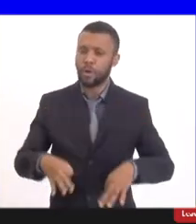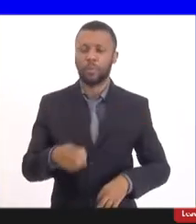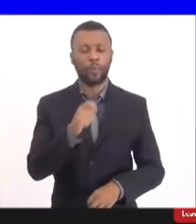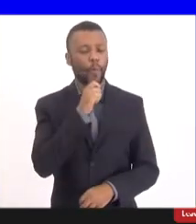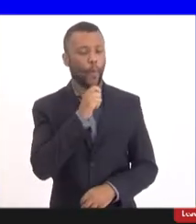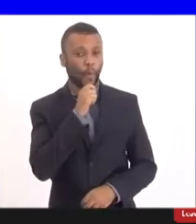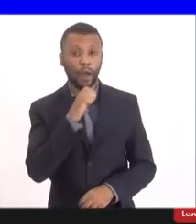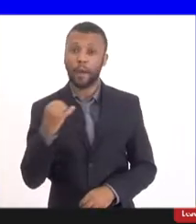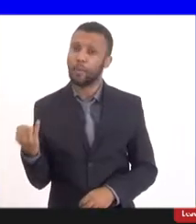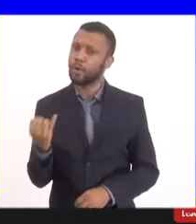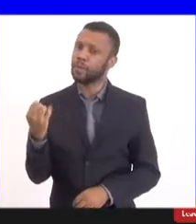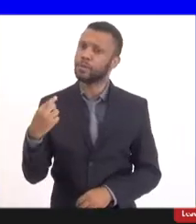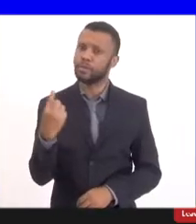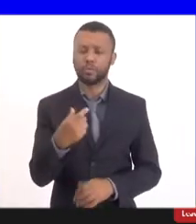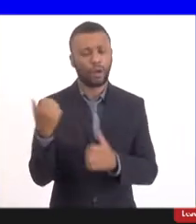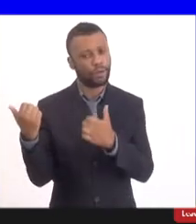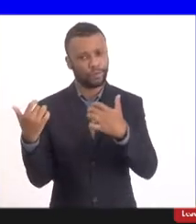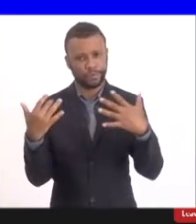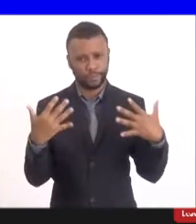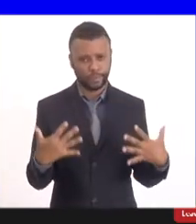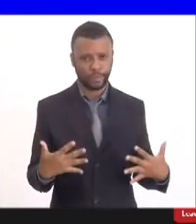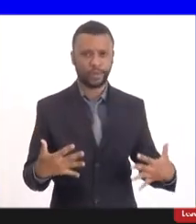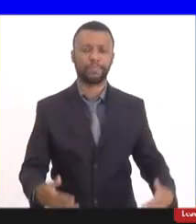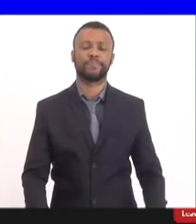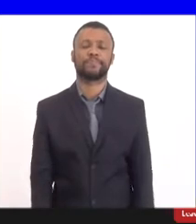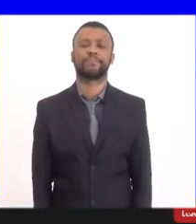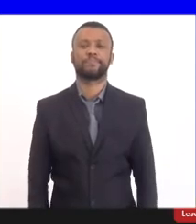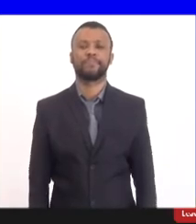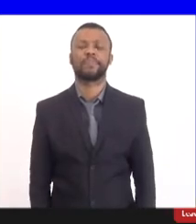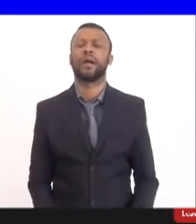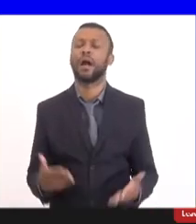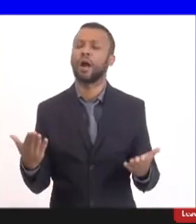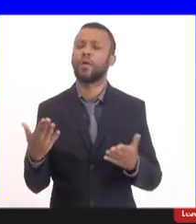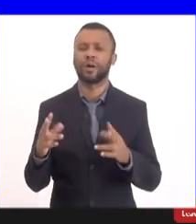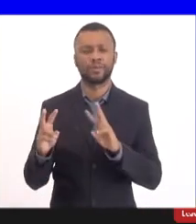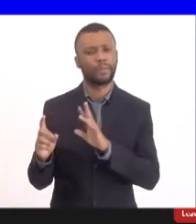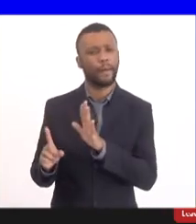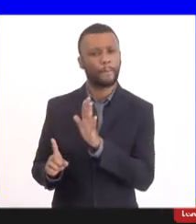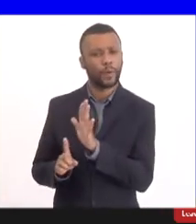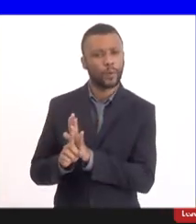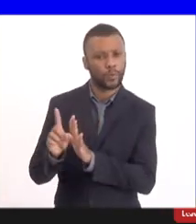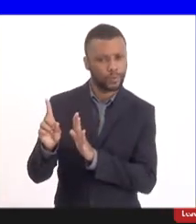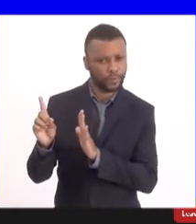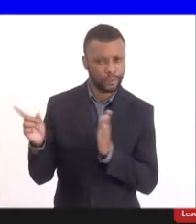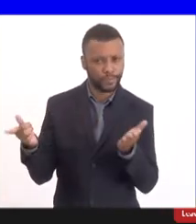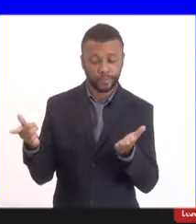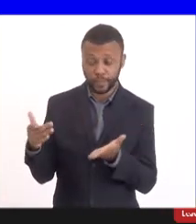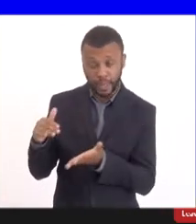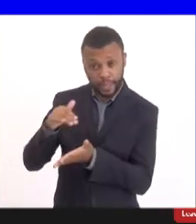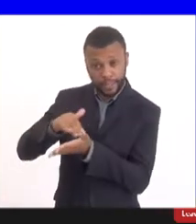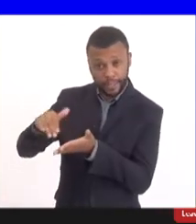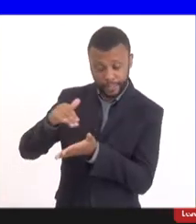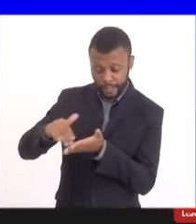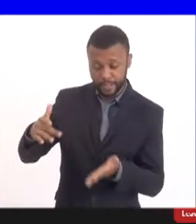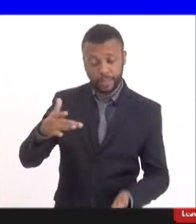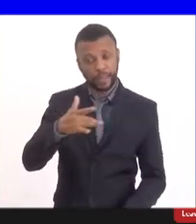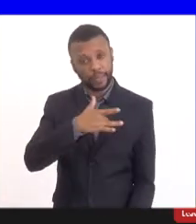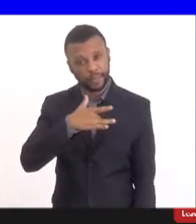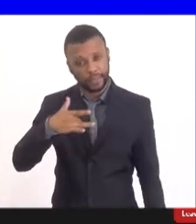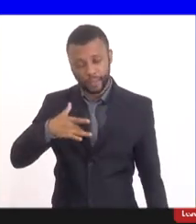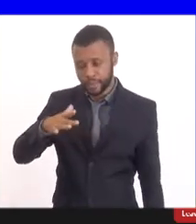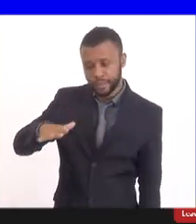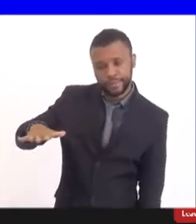a gente refaltar. Agora, uma última pergunta. A Secretaria de Saúde, ela